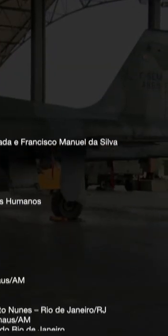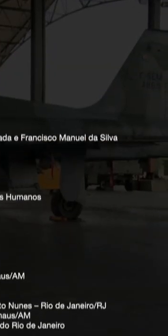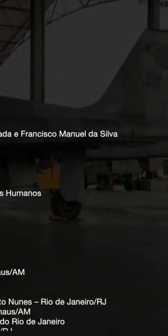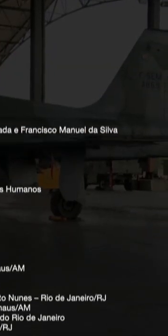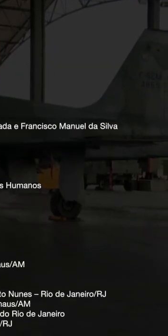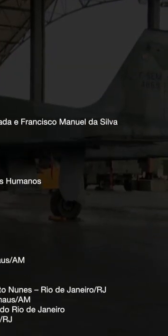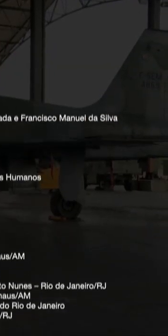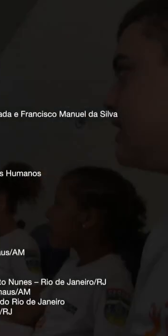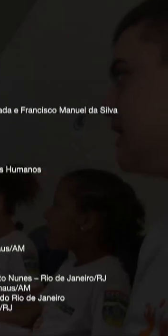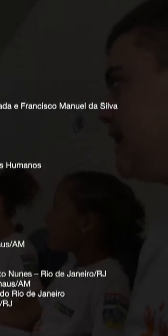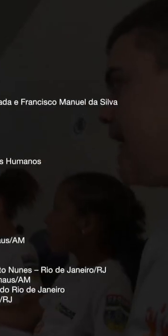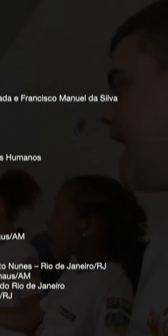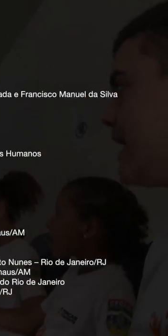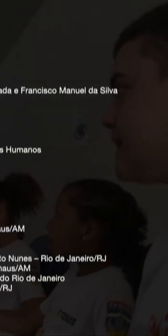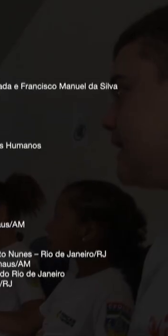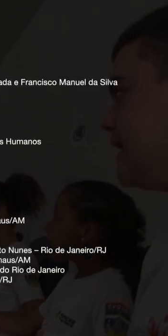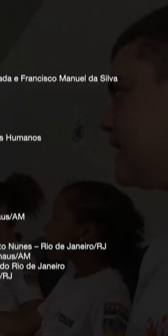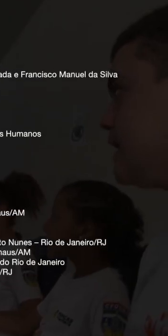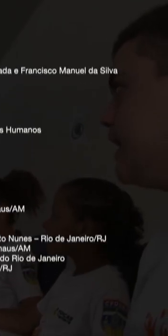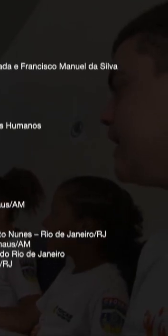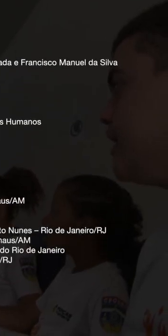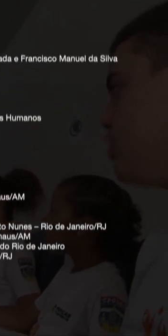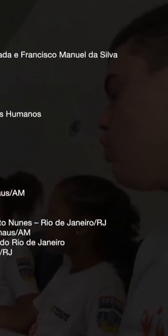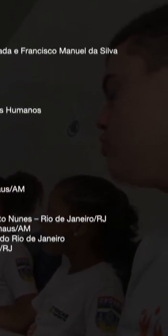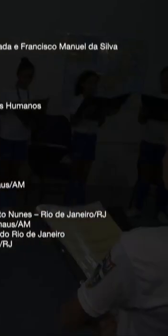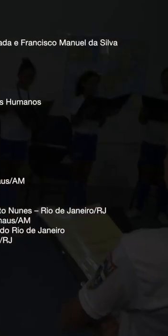pois é um dia especial.